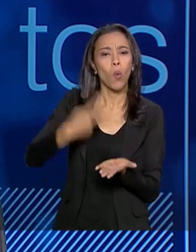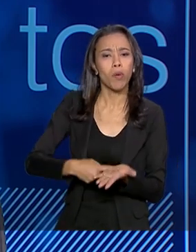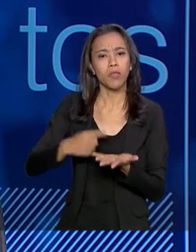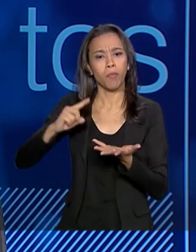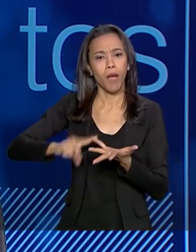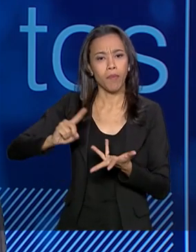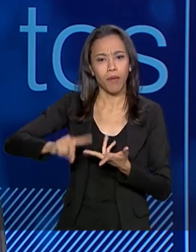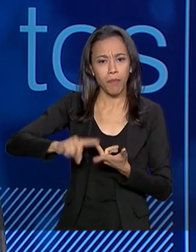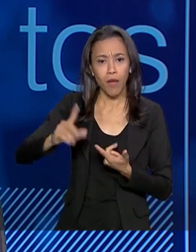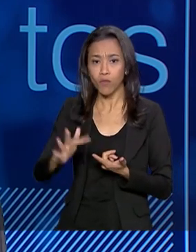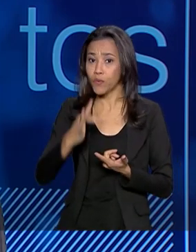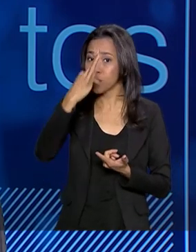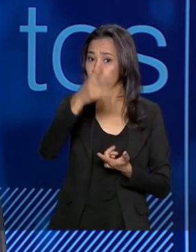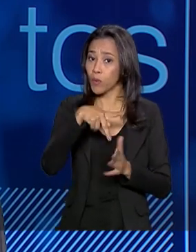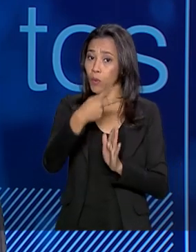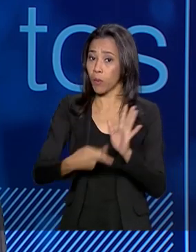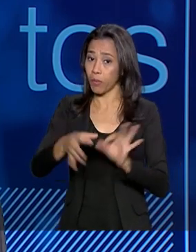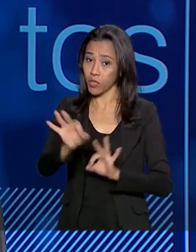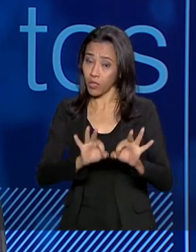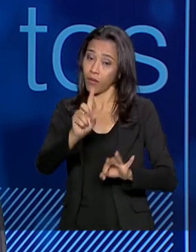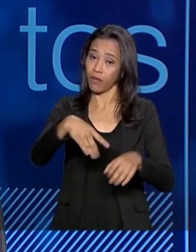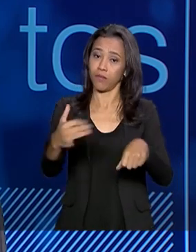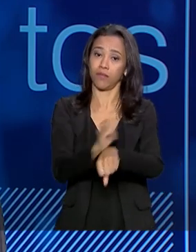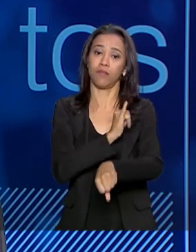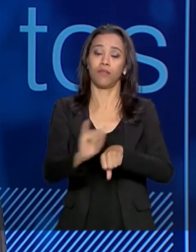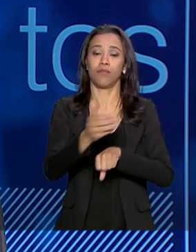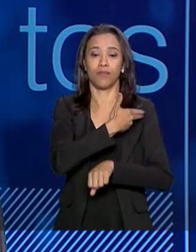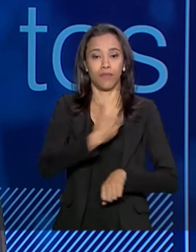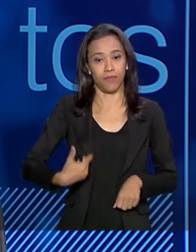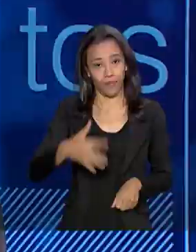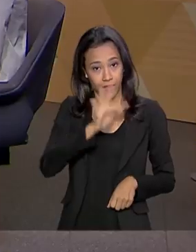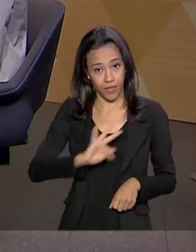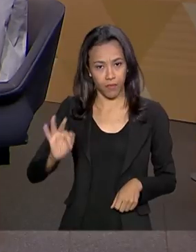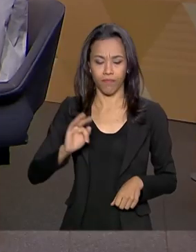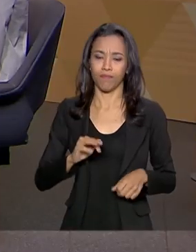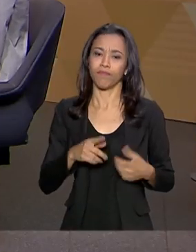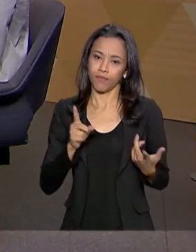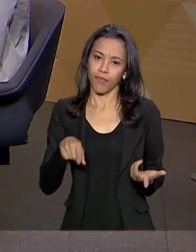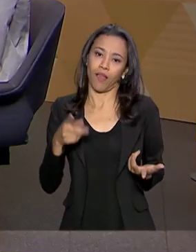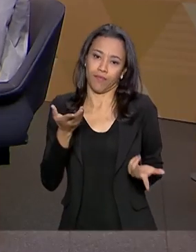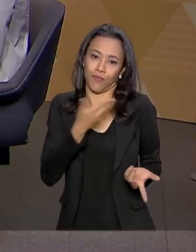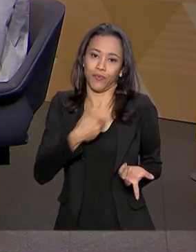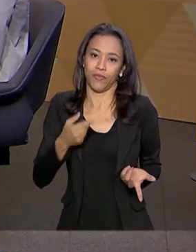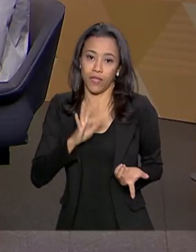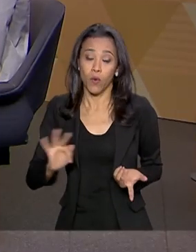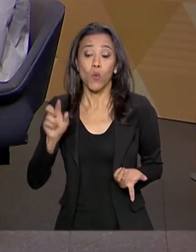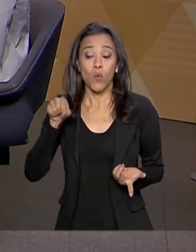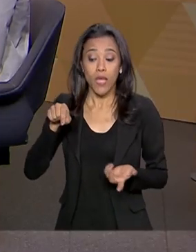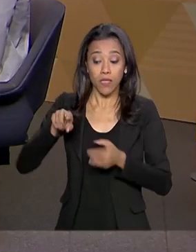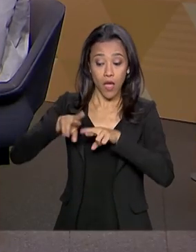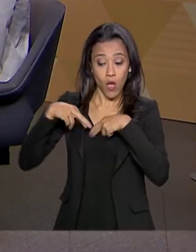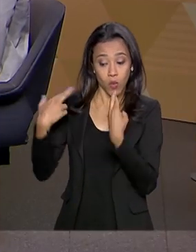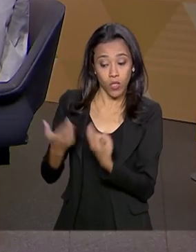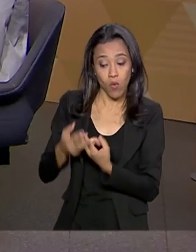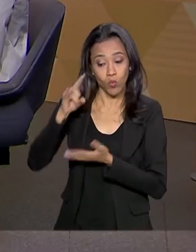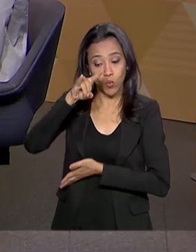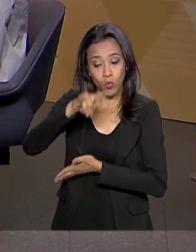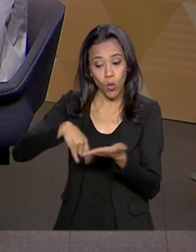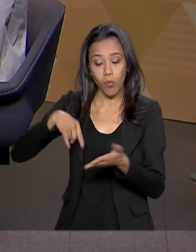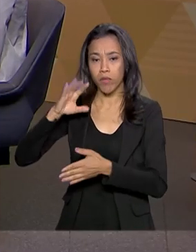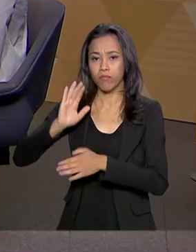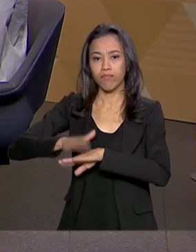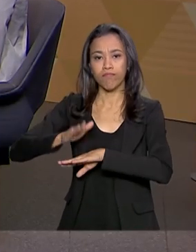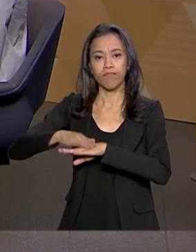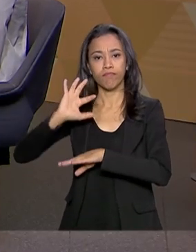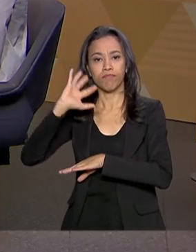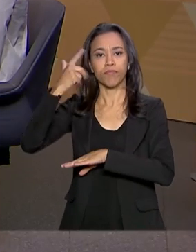concessões e projetos tidos como estratégicos pelo Governo Federal. Os ativos do Governo Isso. O que sai da reunião de conselho é uma resolução que é uma